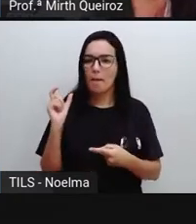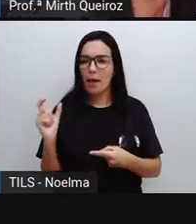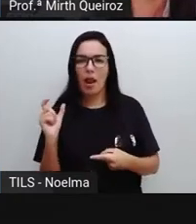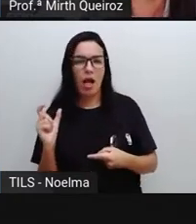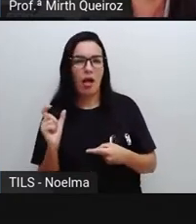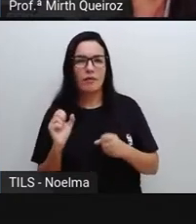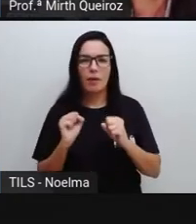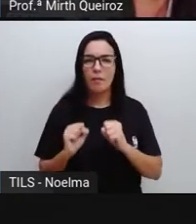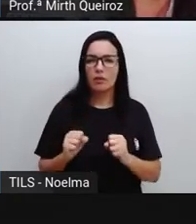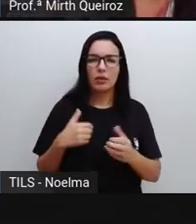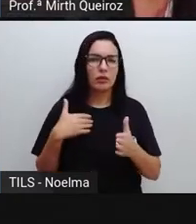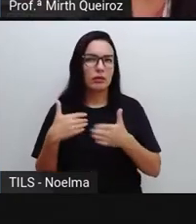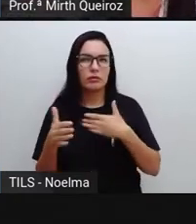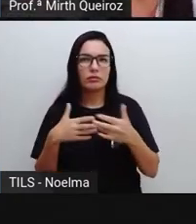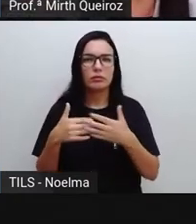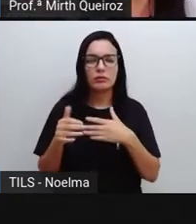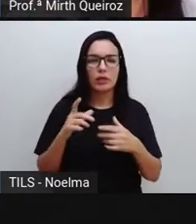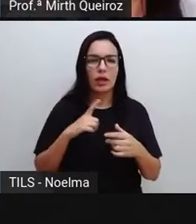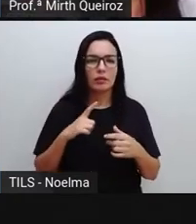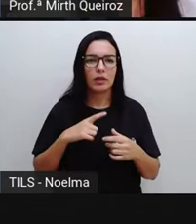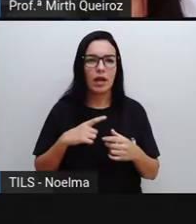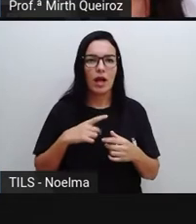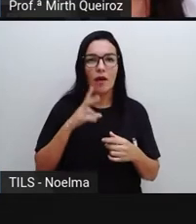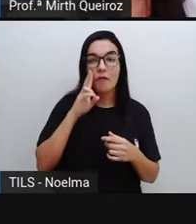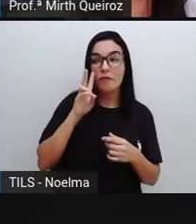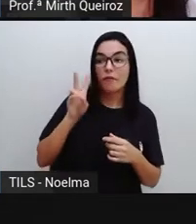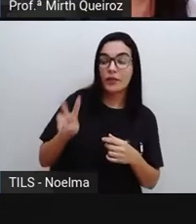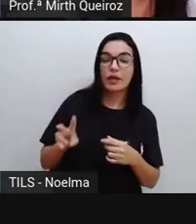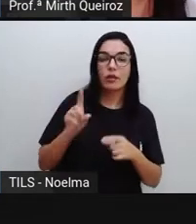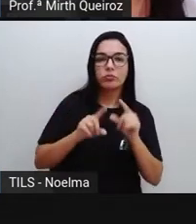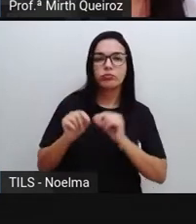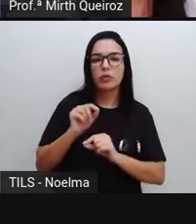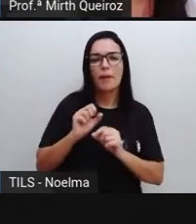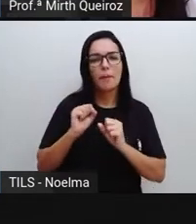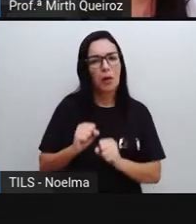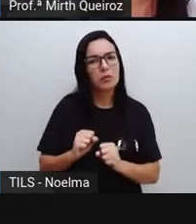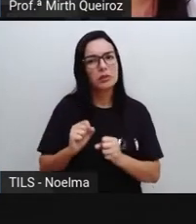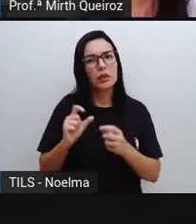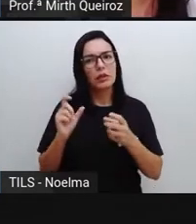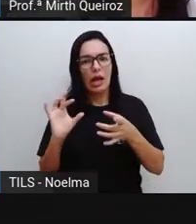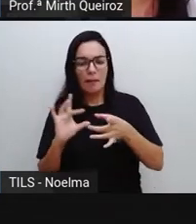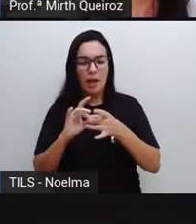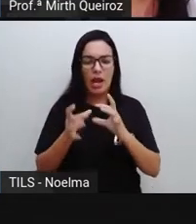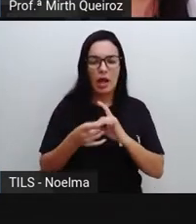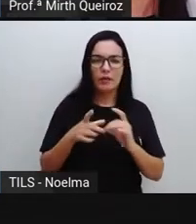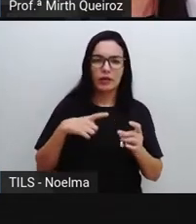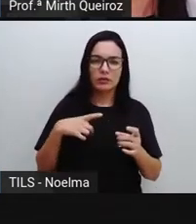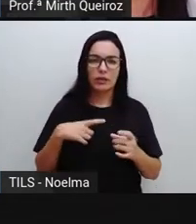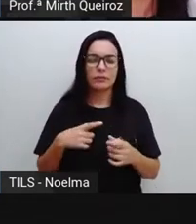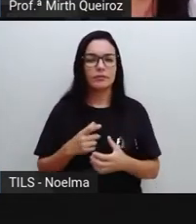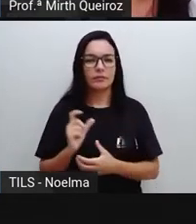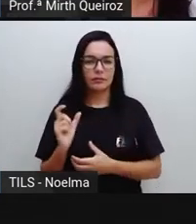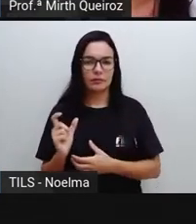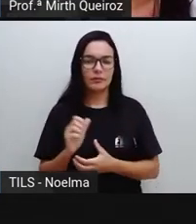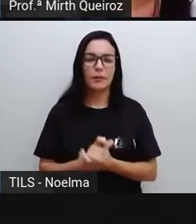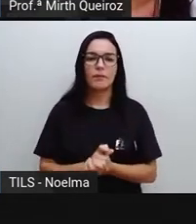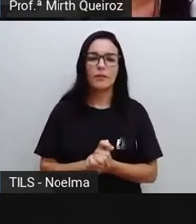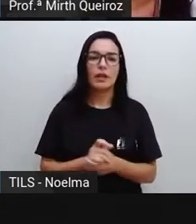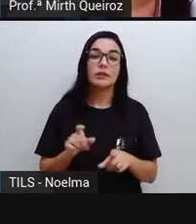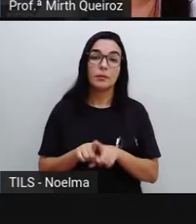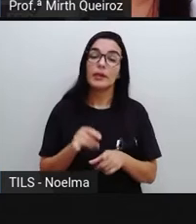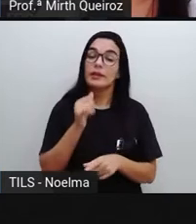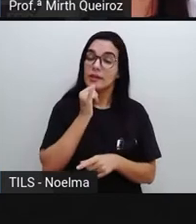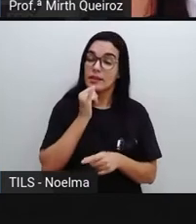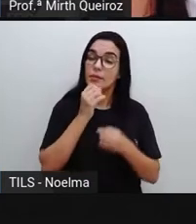e, de repente, vide tal palavra, porque pode ser outra palavra que tem relação com aquela. E ainda nós vamos ter os